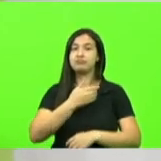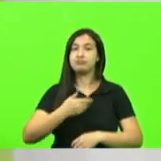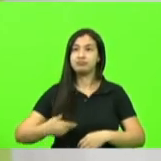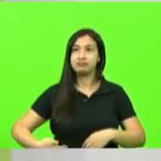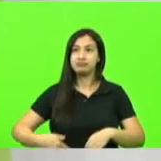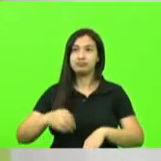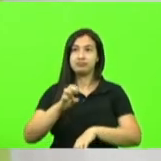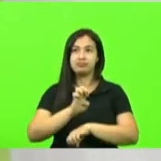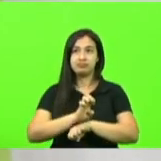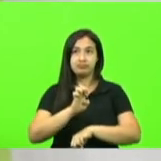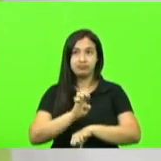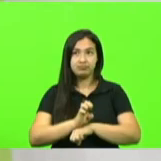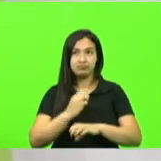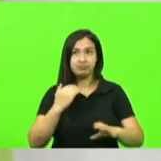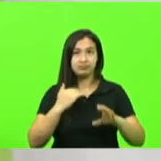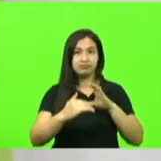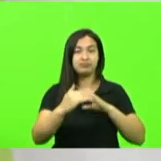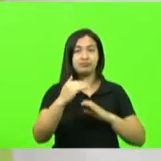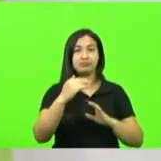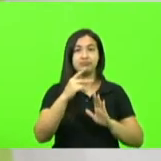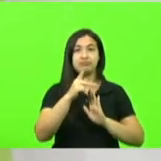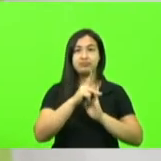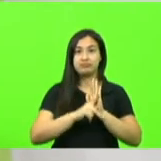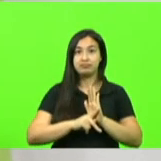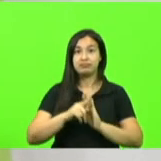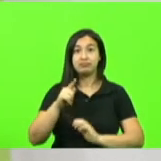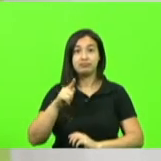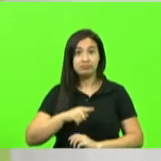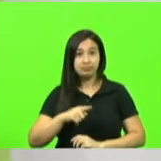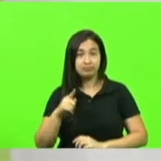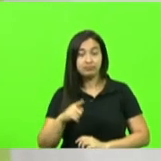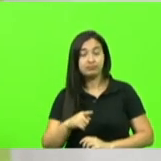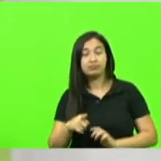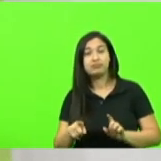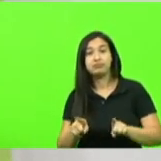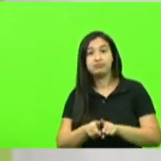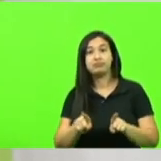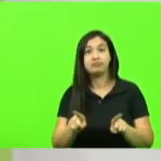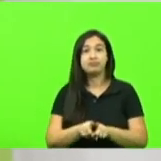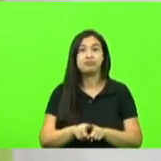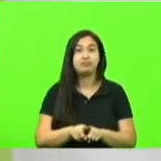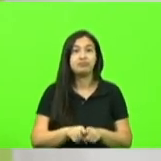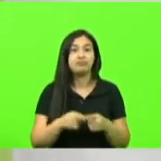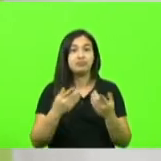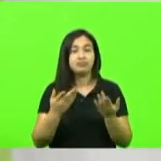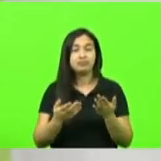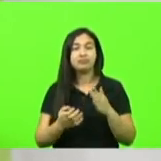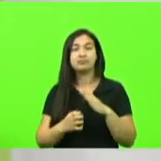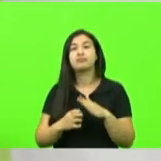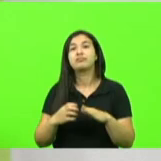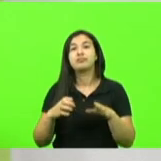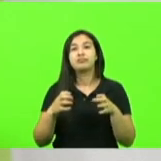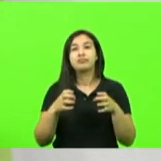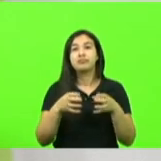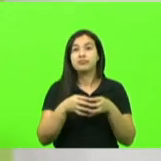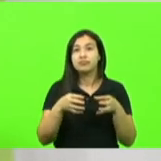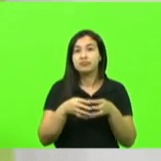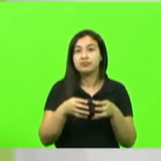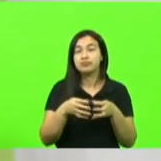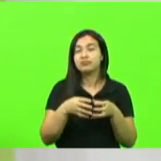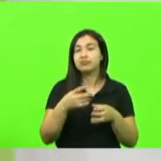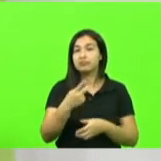enviou o projeto que está tramitando essa é uma conquista também da própria Engie do Eduardo com a sua equipe que nunca